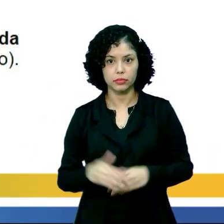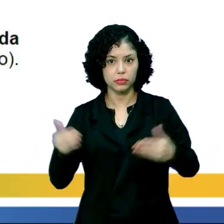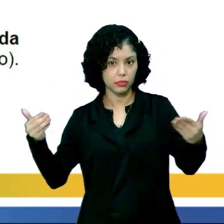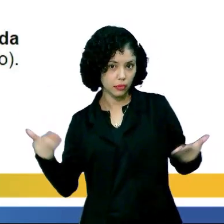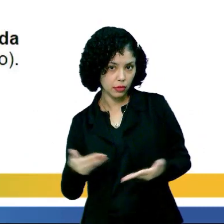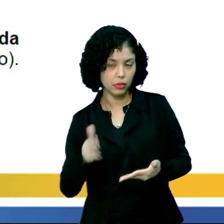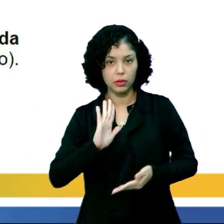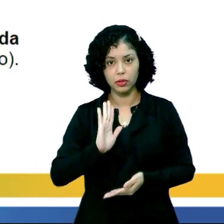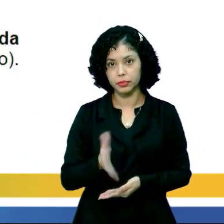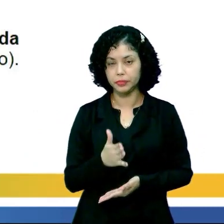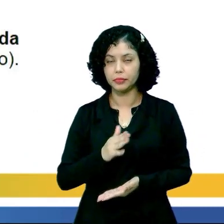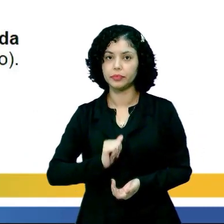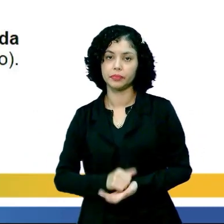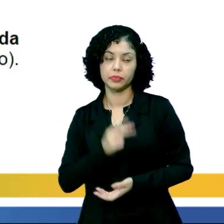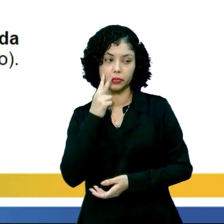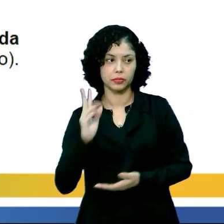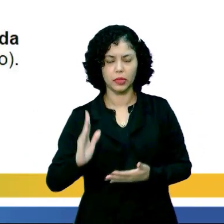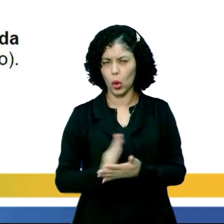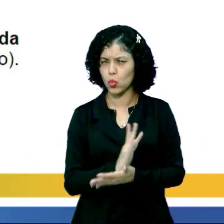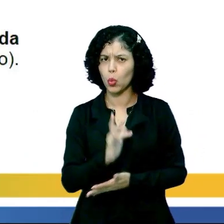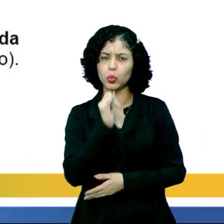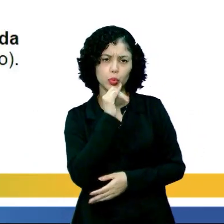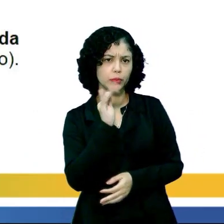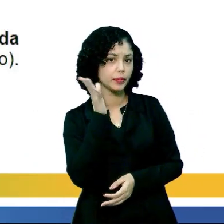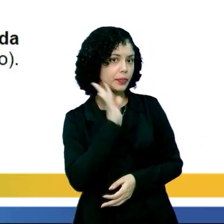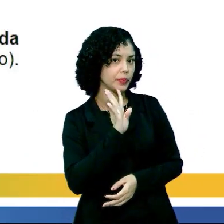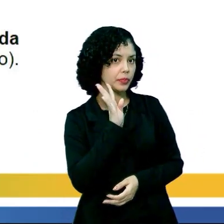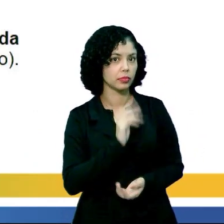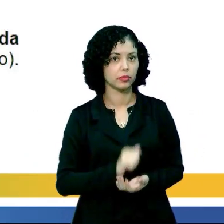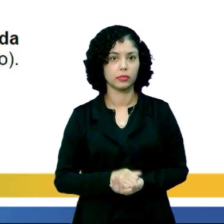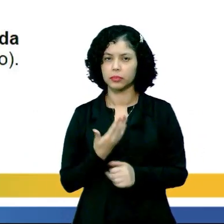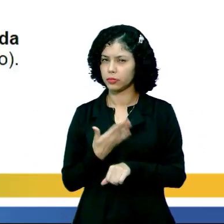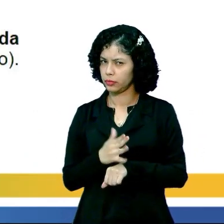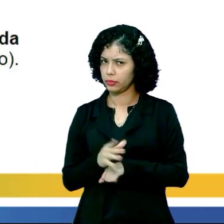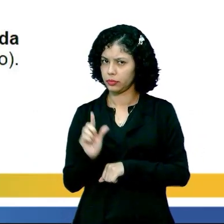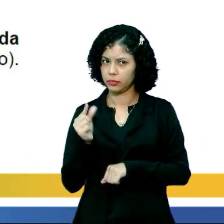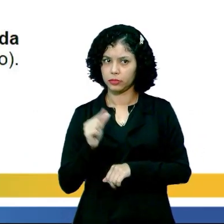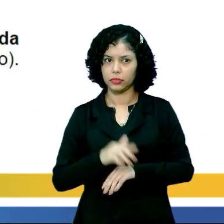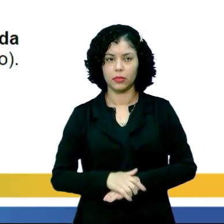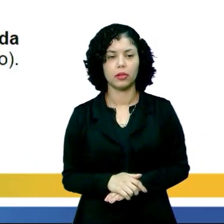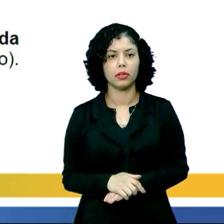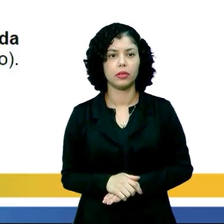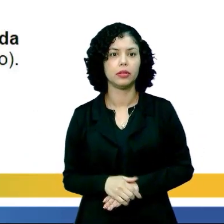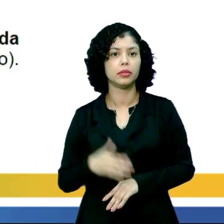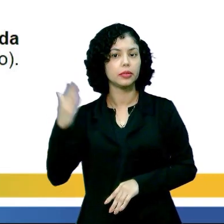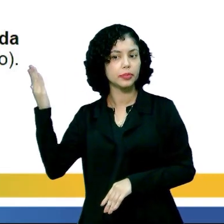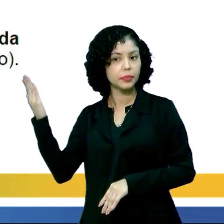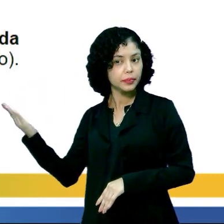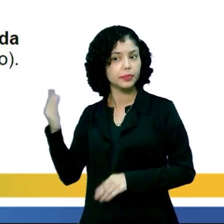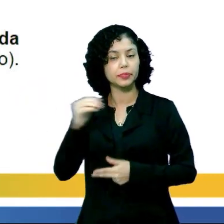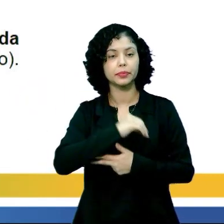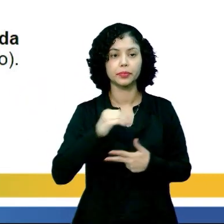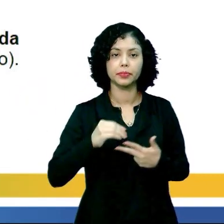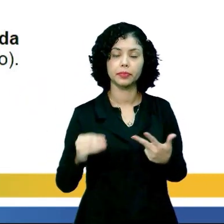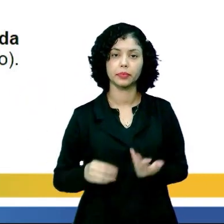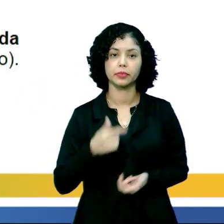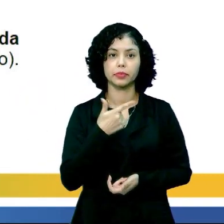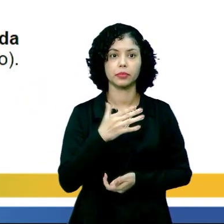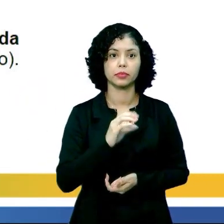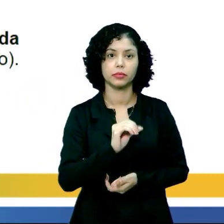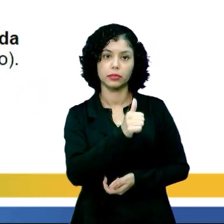Já que nós vimos aí alguns exemplos legais, né? Vamos exercitar um pouquinho. Nessa questão de Enem de 2014,